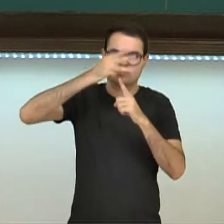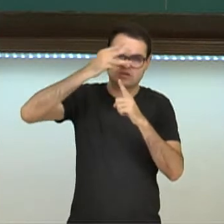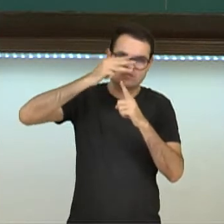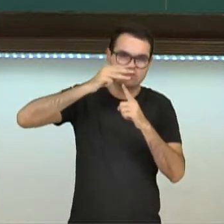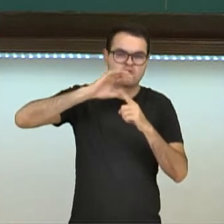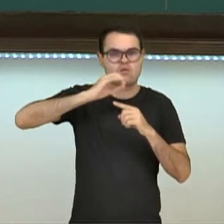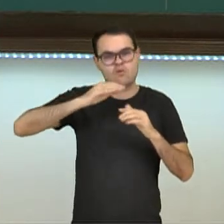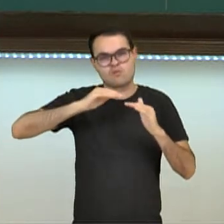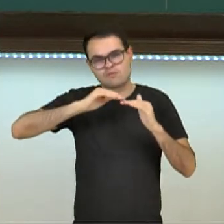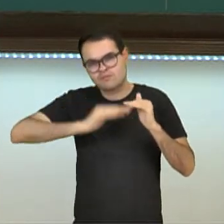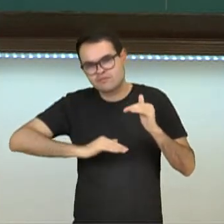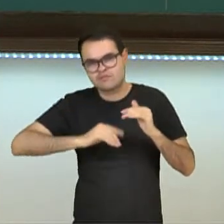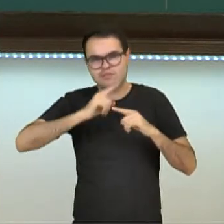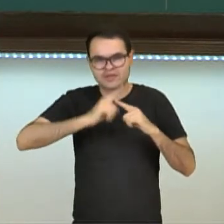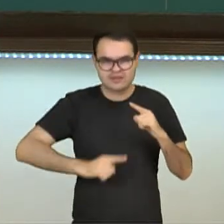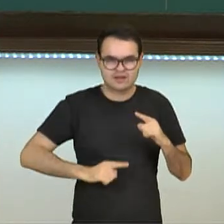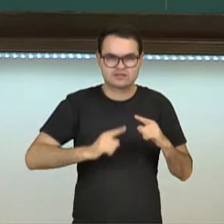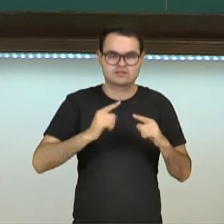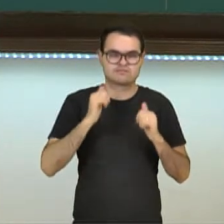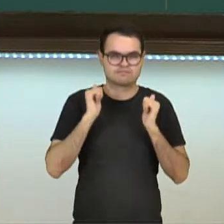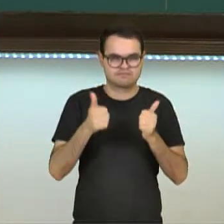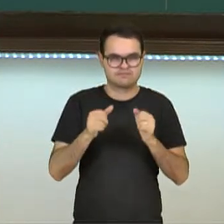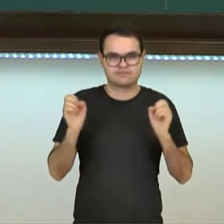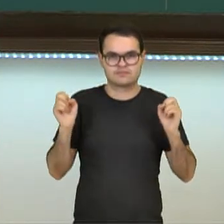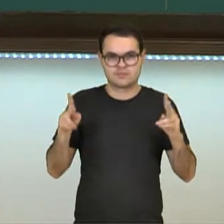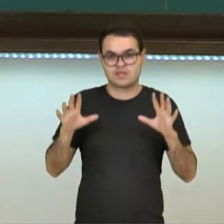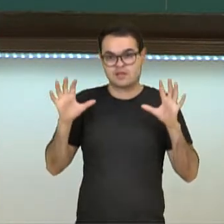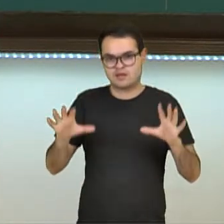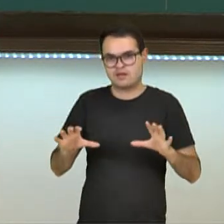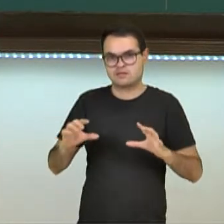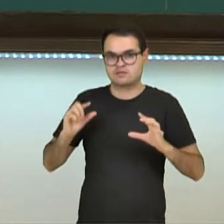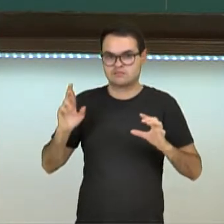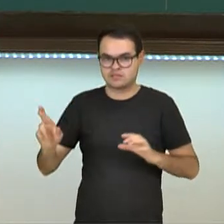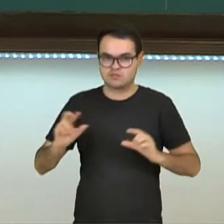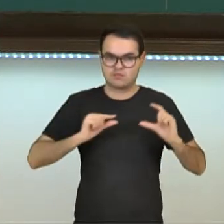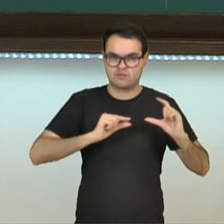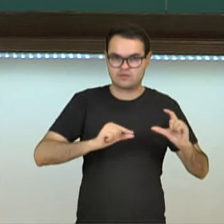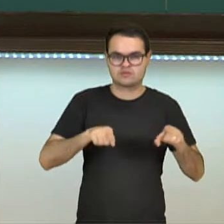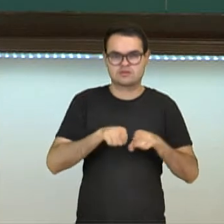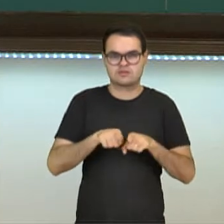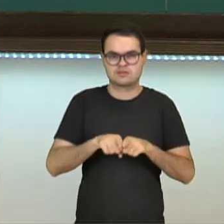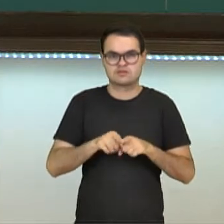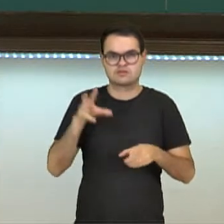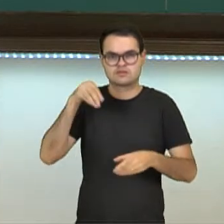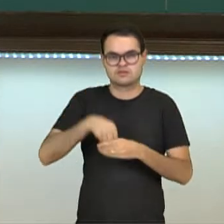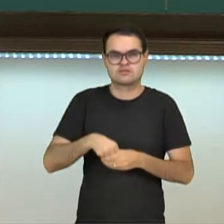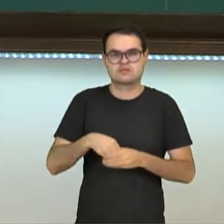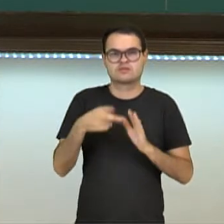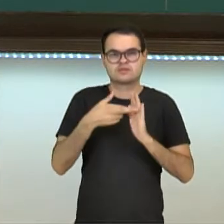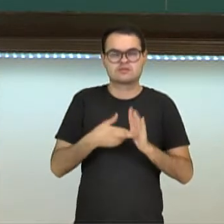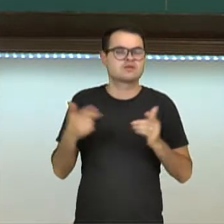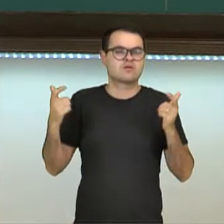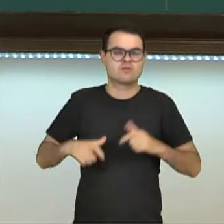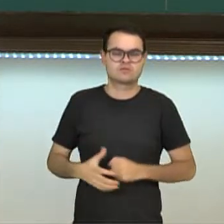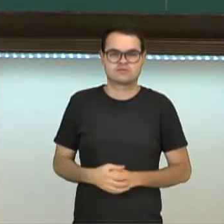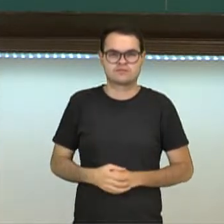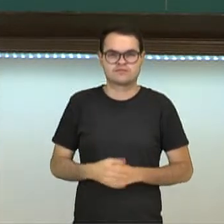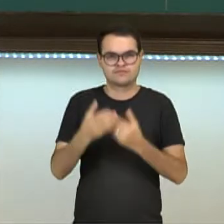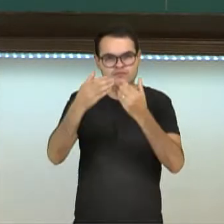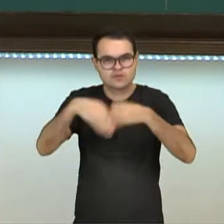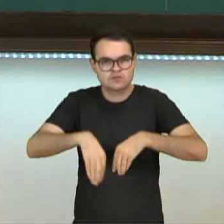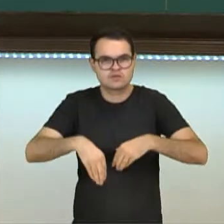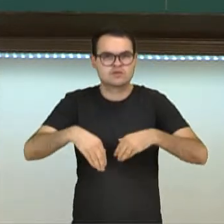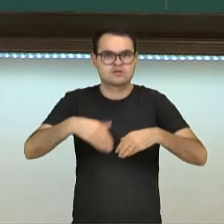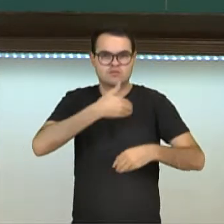ou vejo a metade, ou um terço, não é assim? Então a ideia de razão e proporção também estão nas receitas. Onde mais? Nos concursos